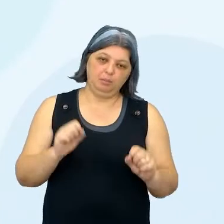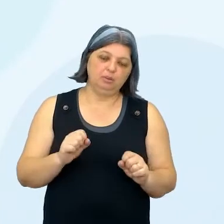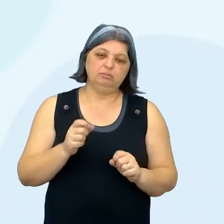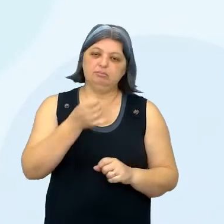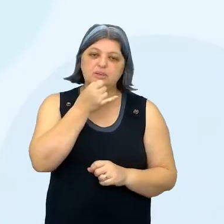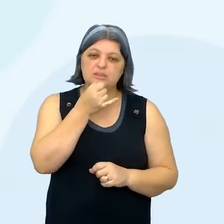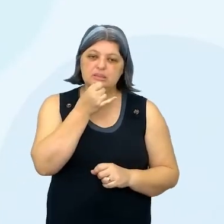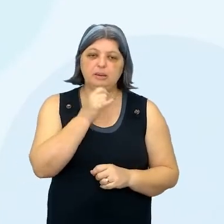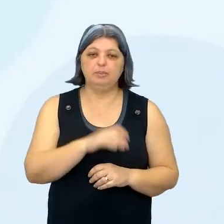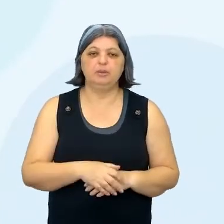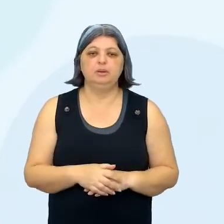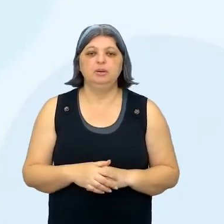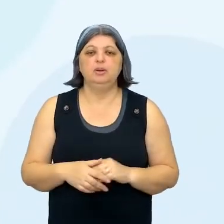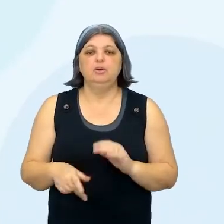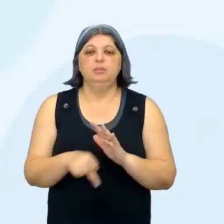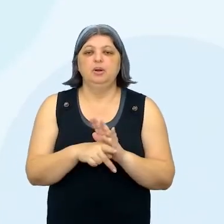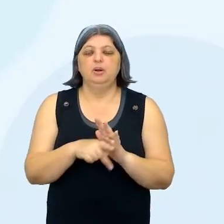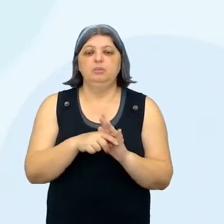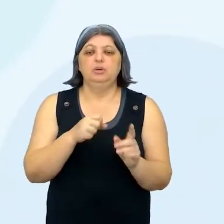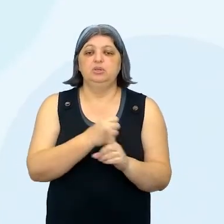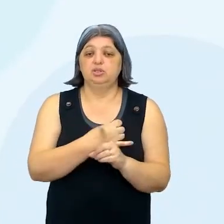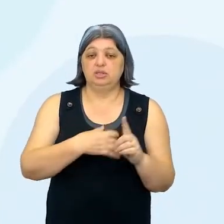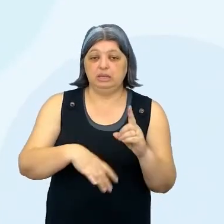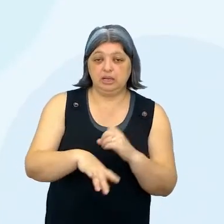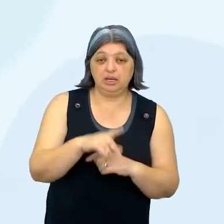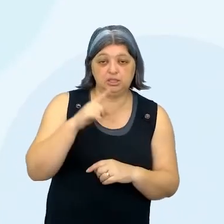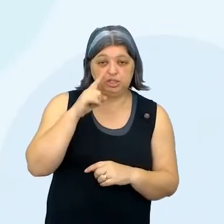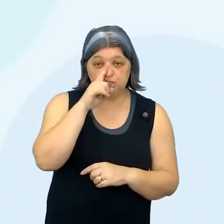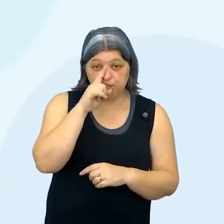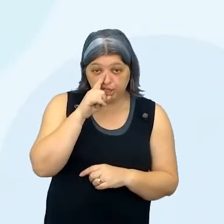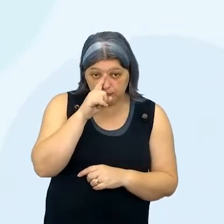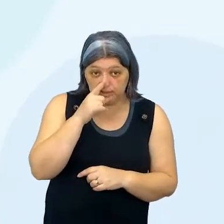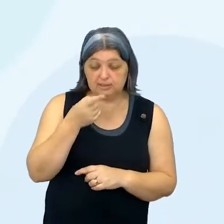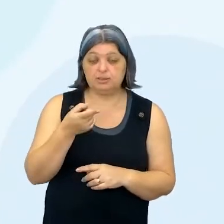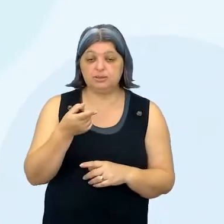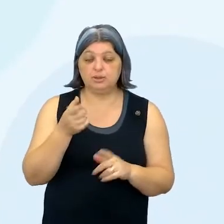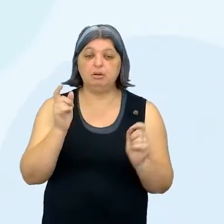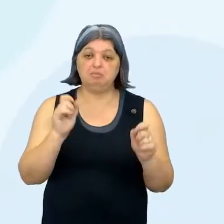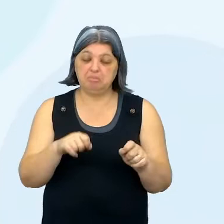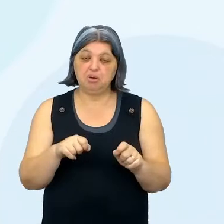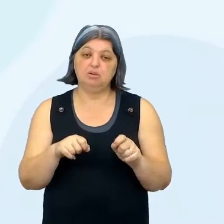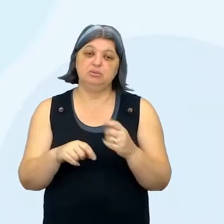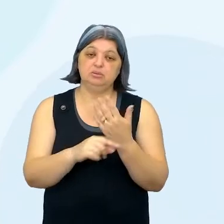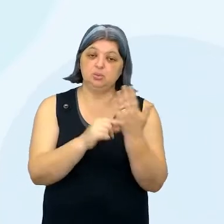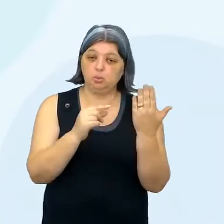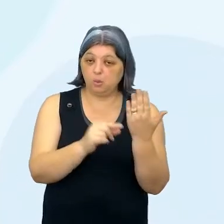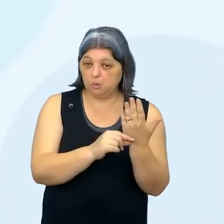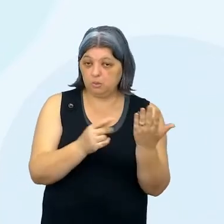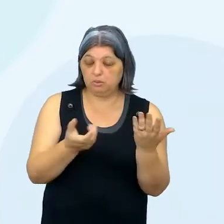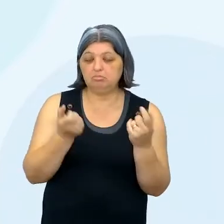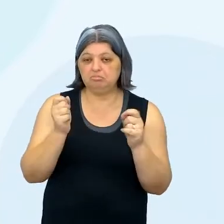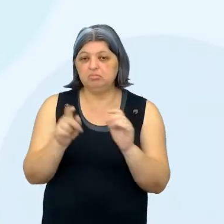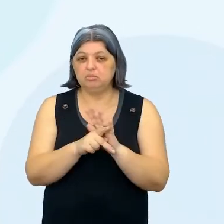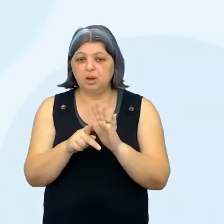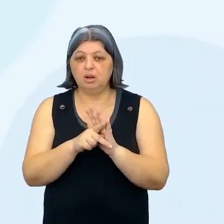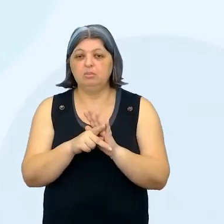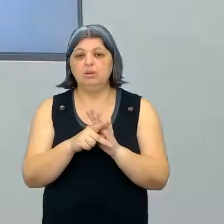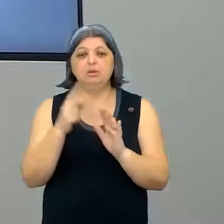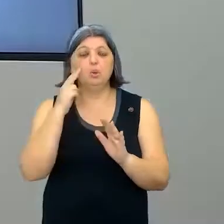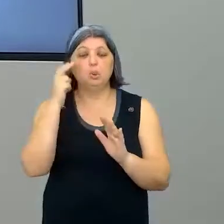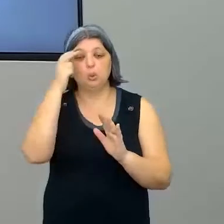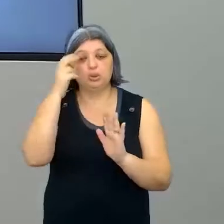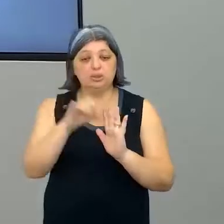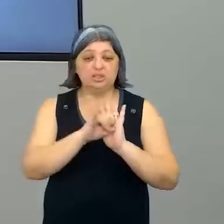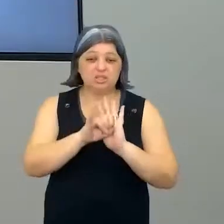por exemplo, sociedade de risco do Yuri Kibak? Então, você acha que o problema que você quer compreender melhor, que envolve cultura e identidade